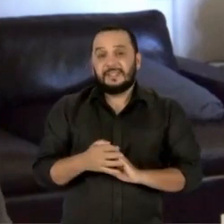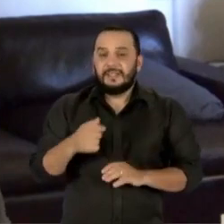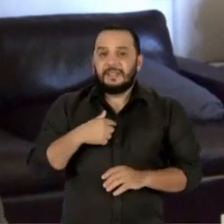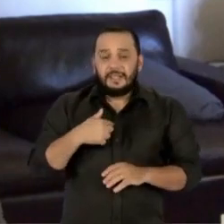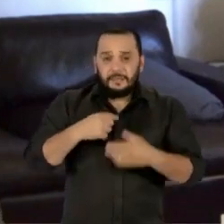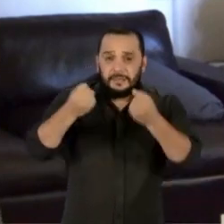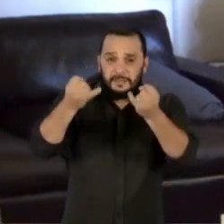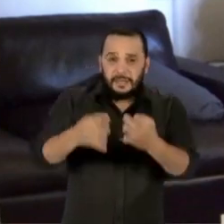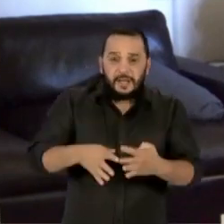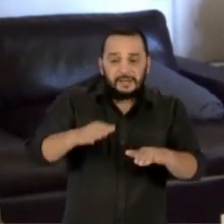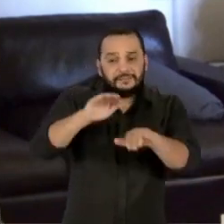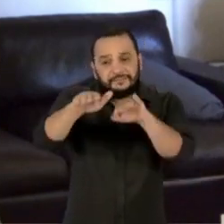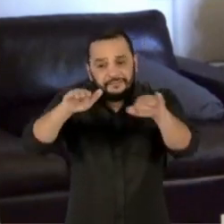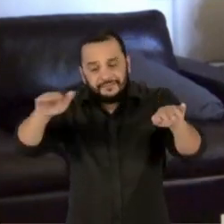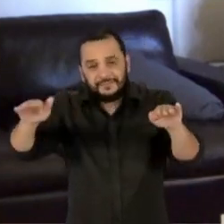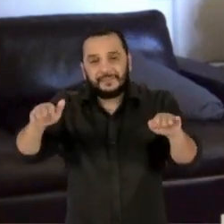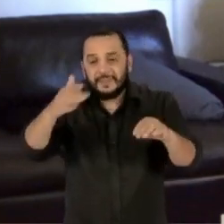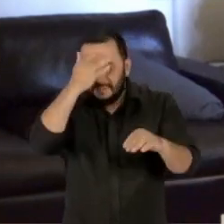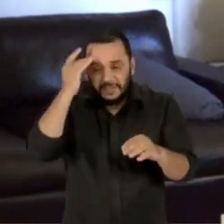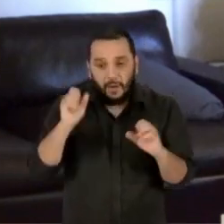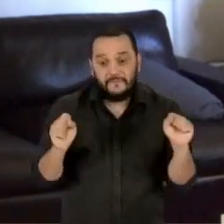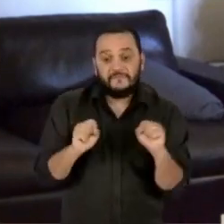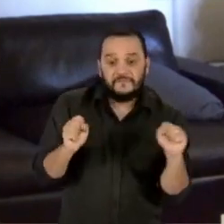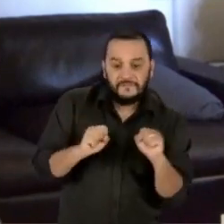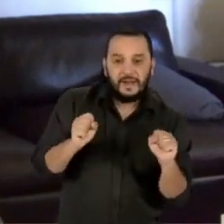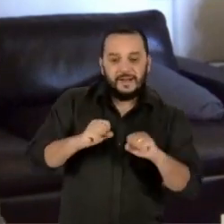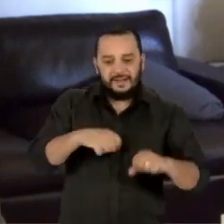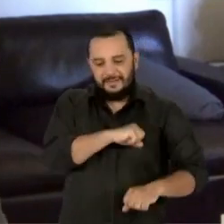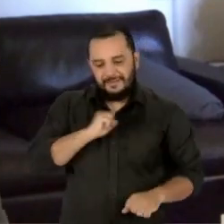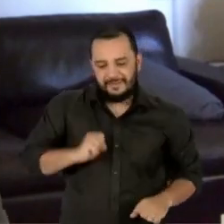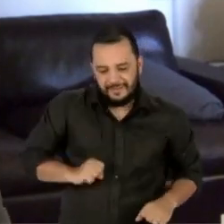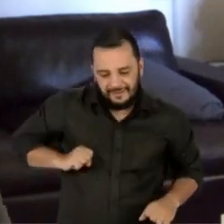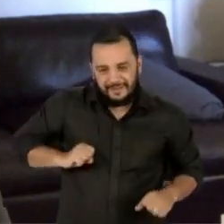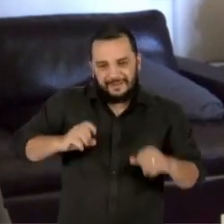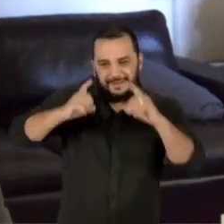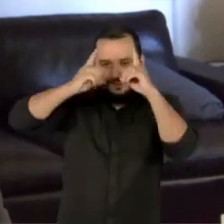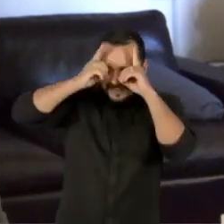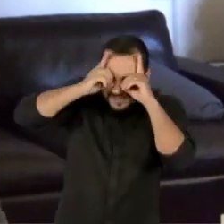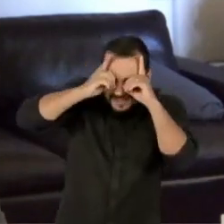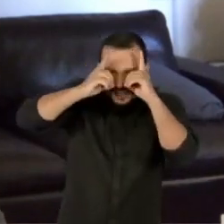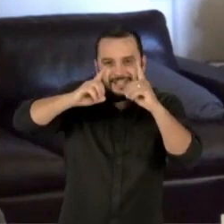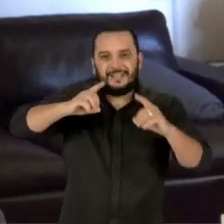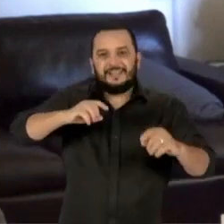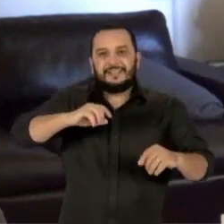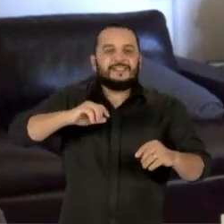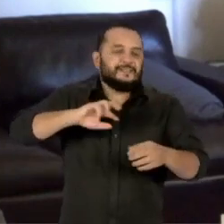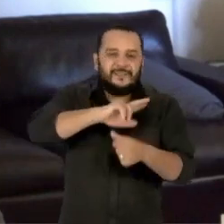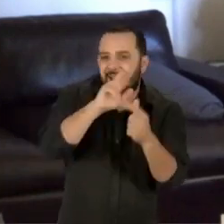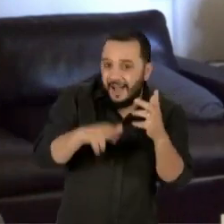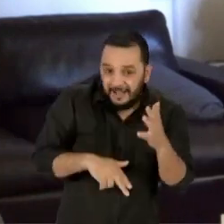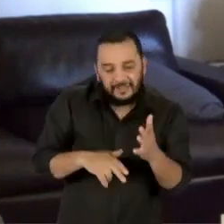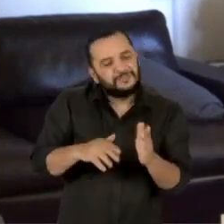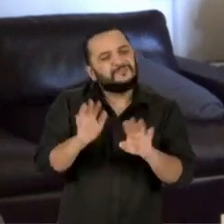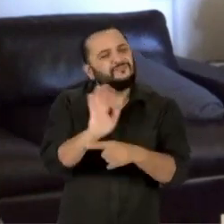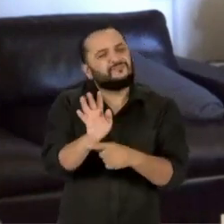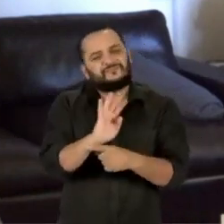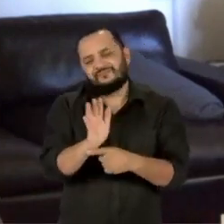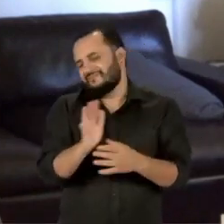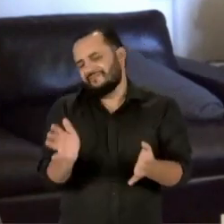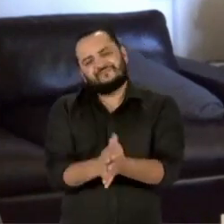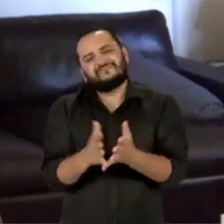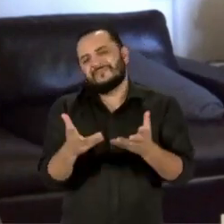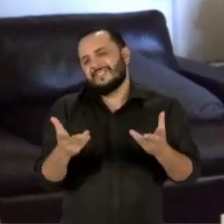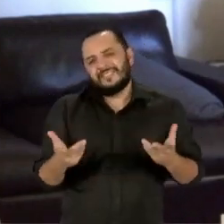os fãs dos super-heróis, dos filmes de super-heróis, do Batman, que o filme é sensacional, o trabalho do Joaquim é